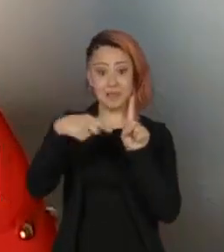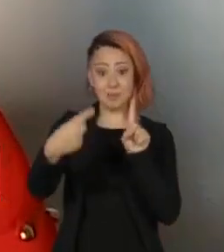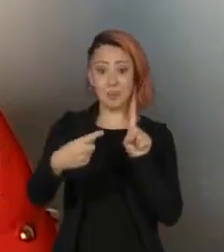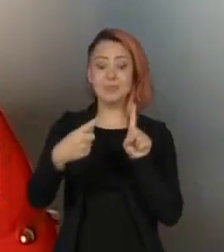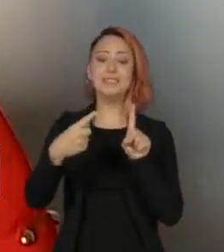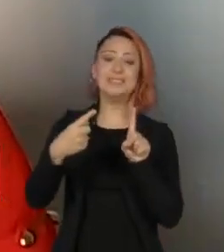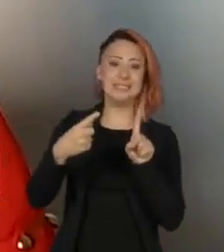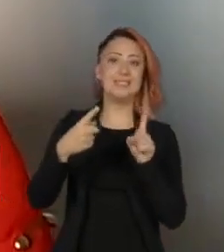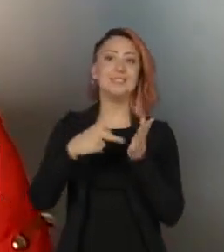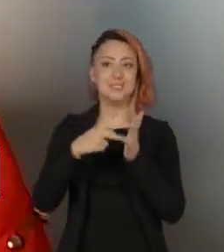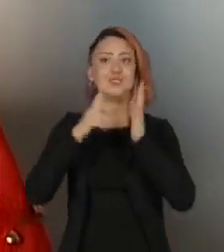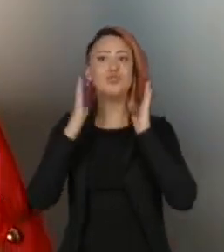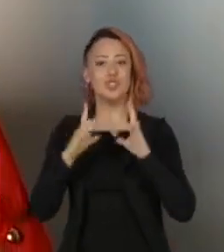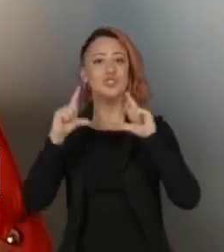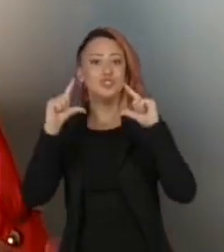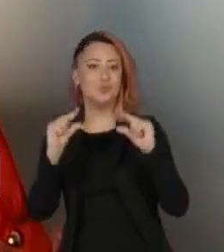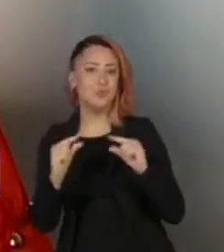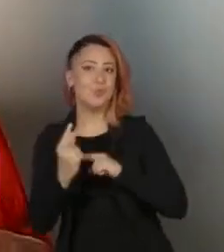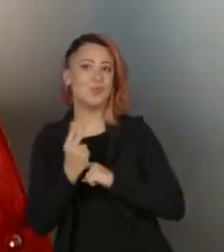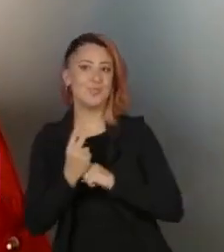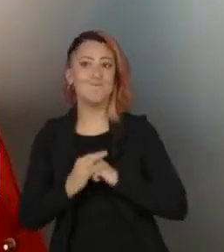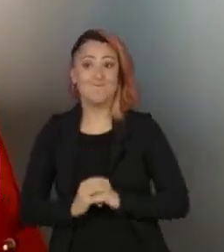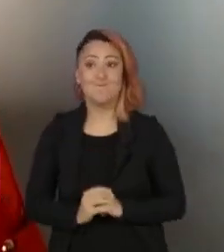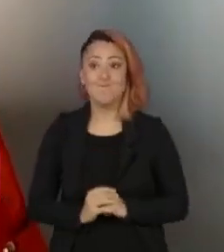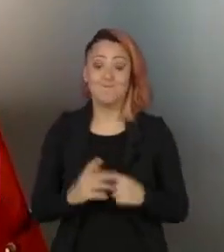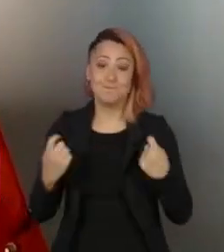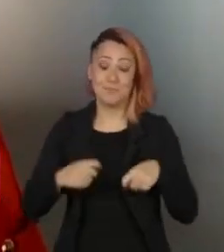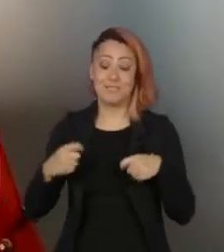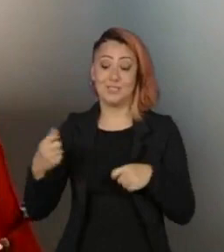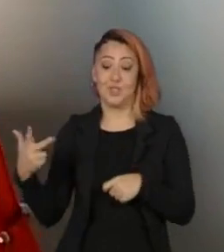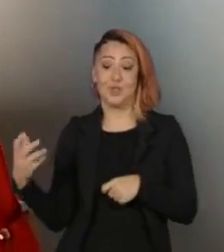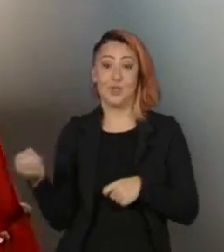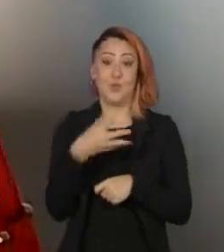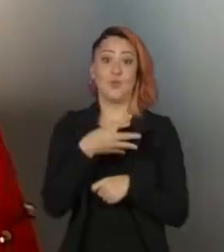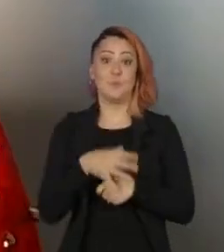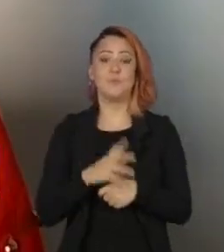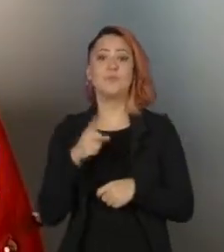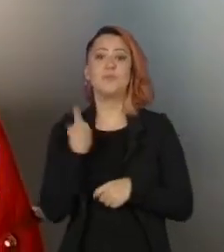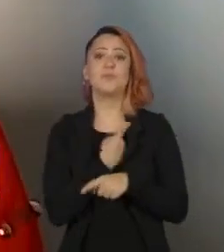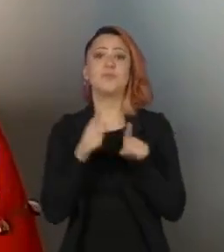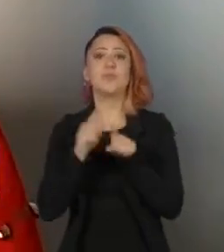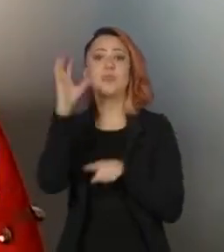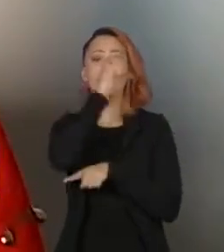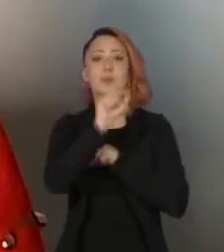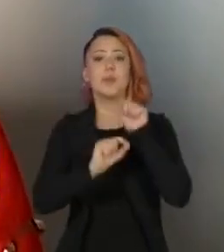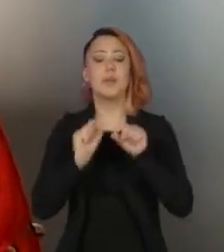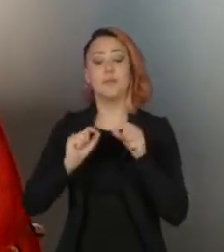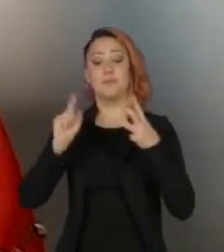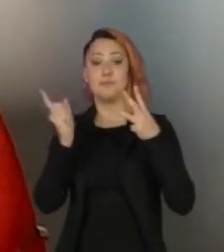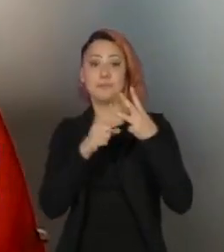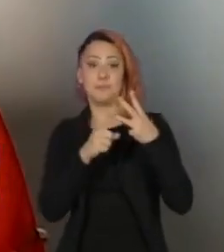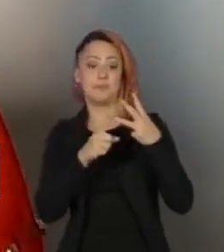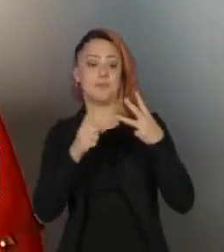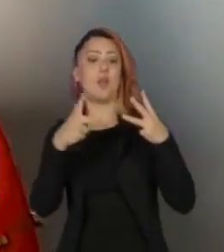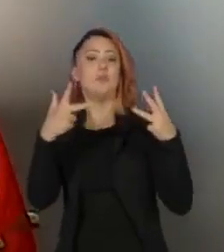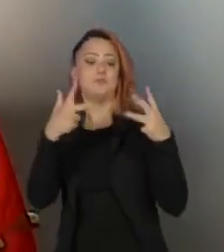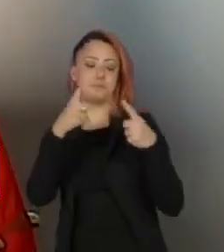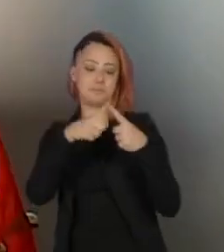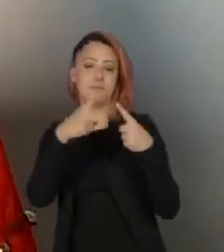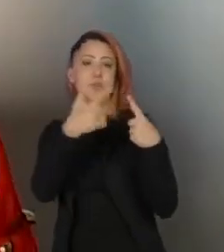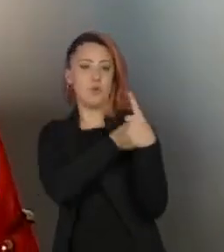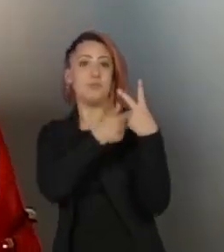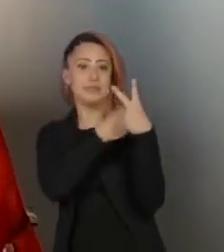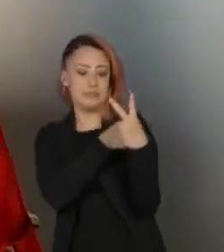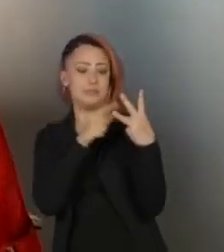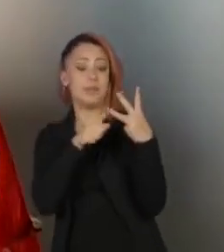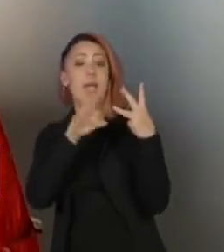precisaria de uma nova dose. Agora, e a gente aprendeu também que a terceira, a quarta dose, então, o primeiro reforço, o